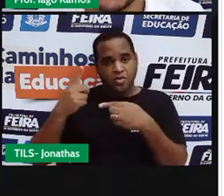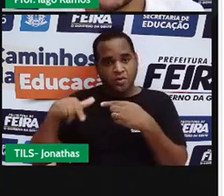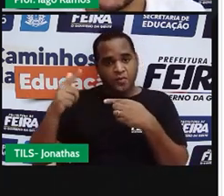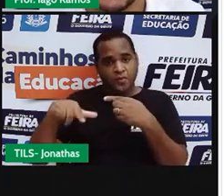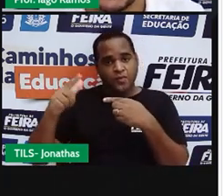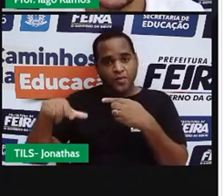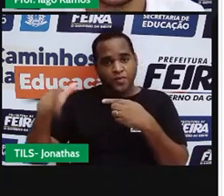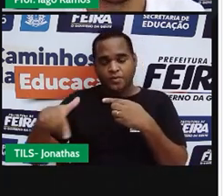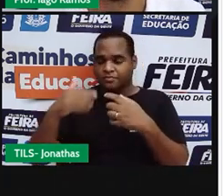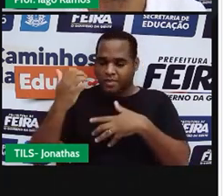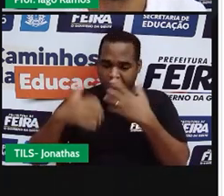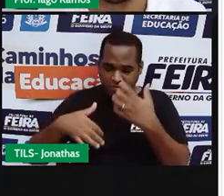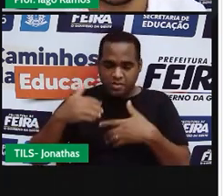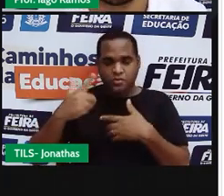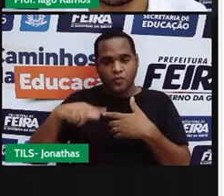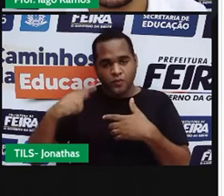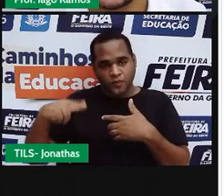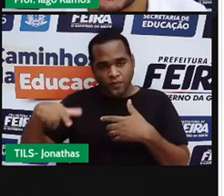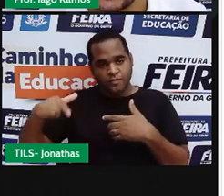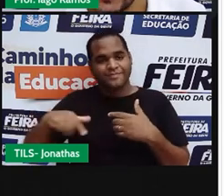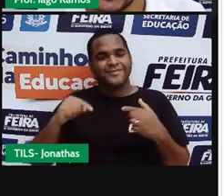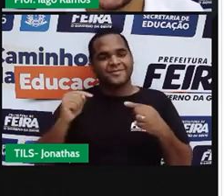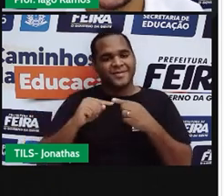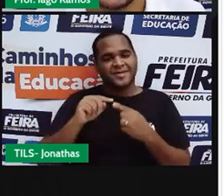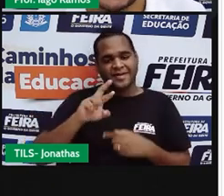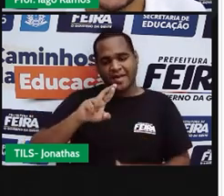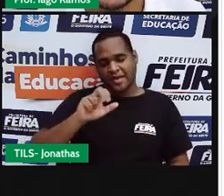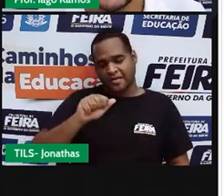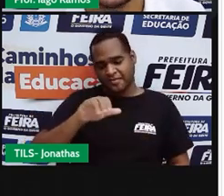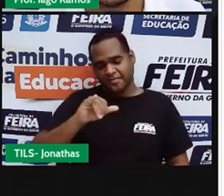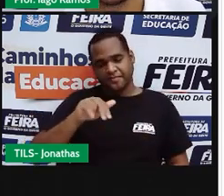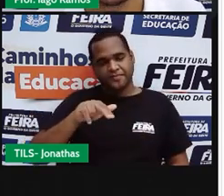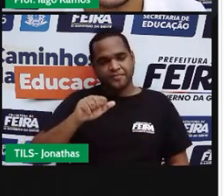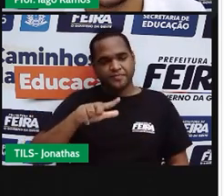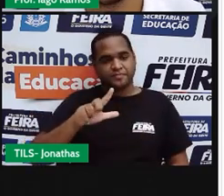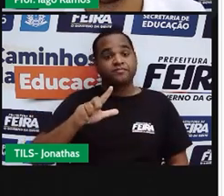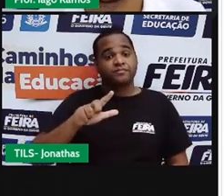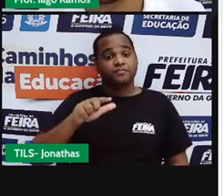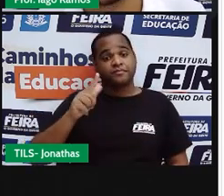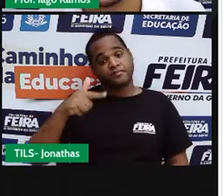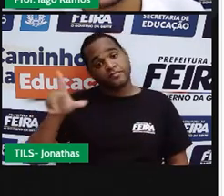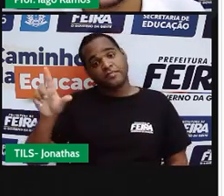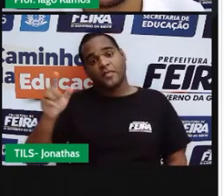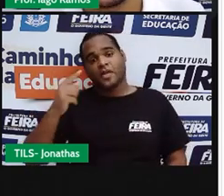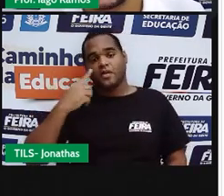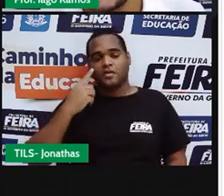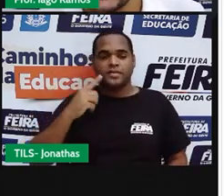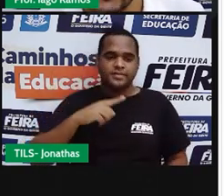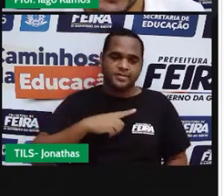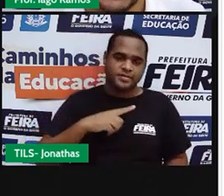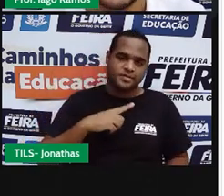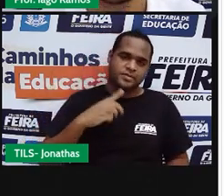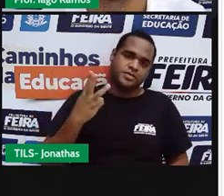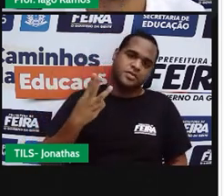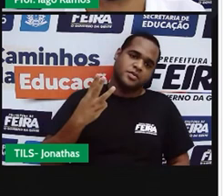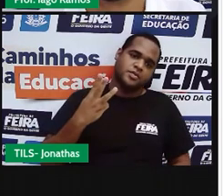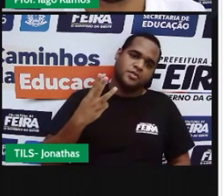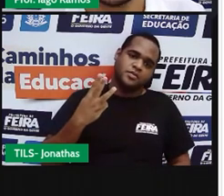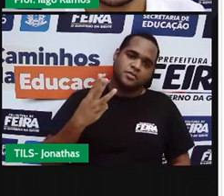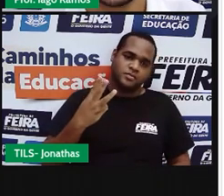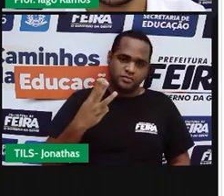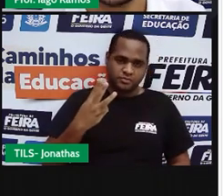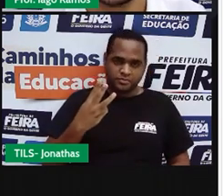infinita dos algarismos são números racionais certo e naquela fração três quartos